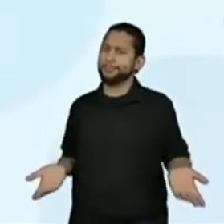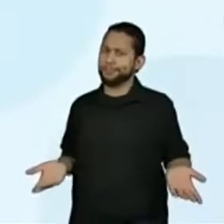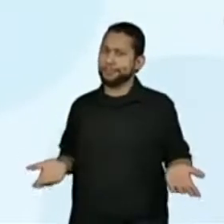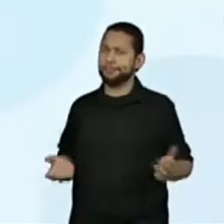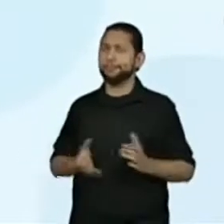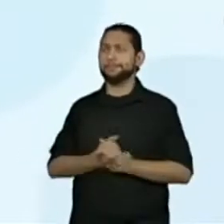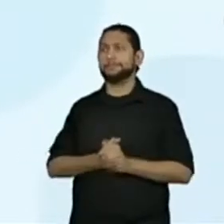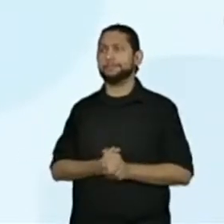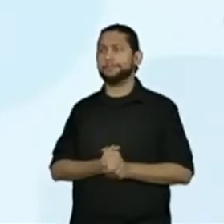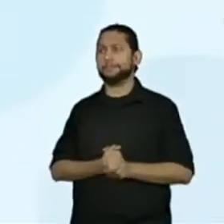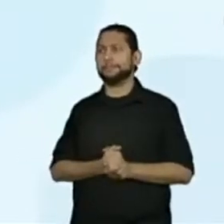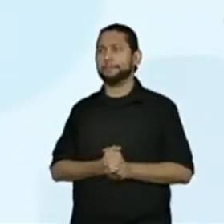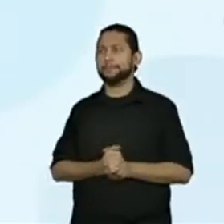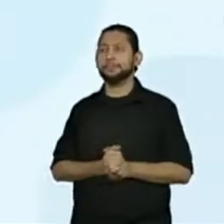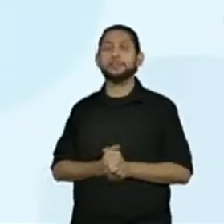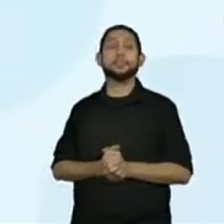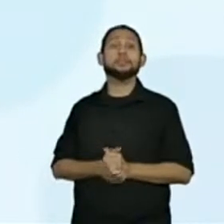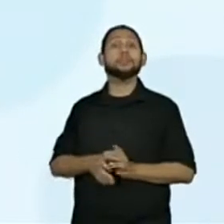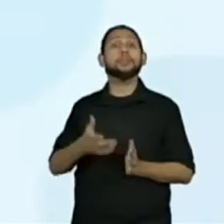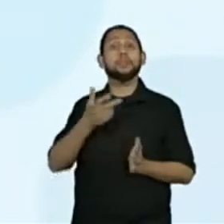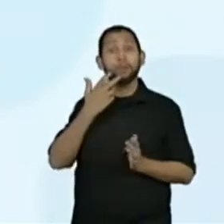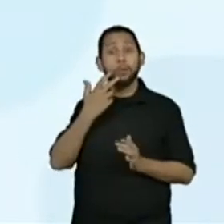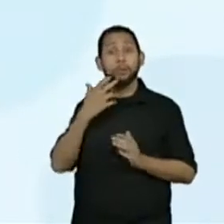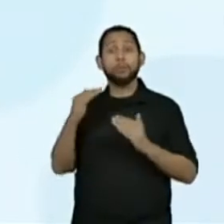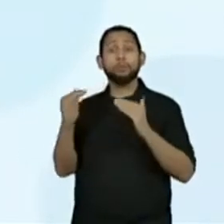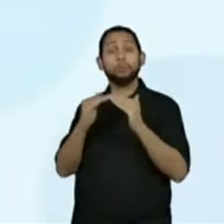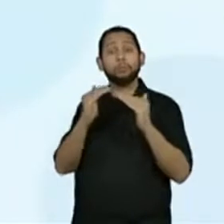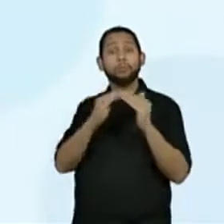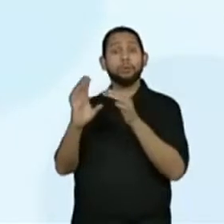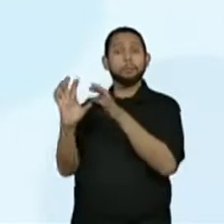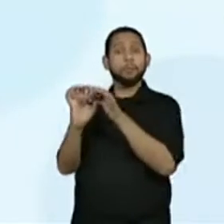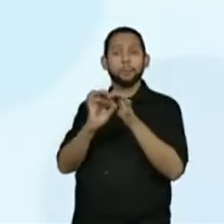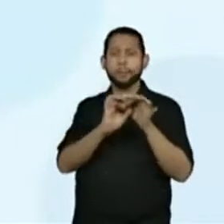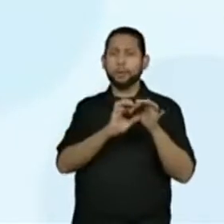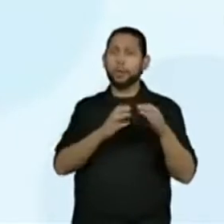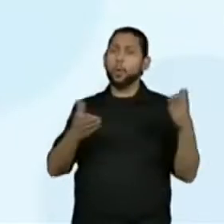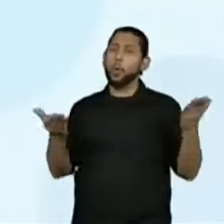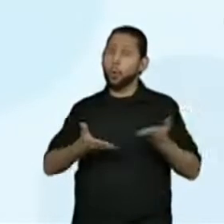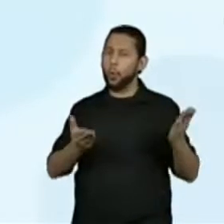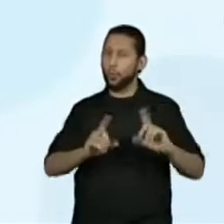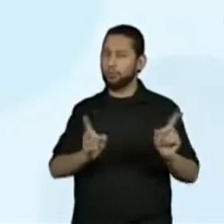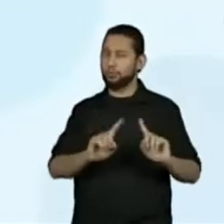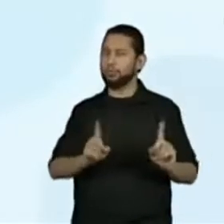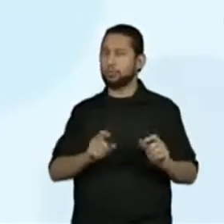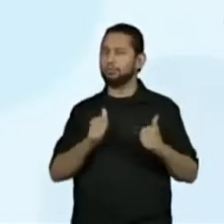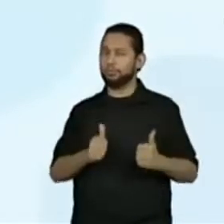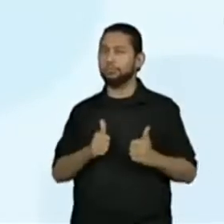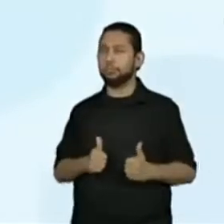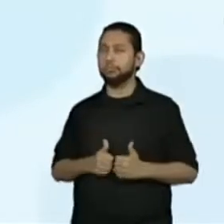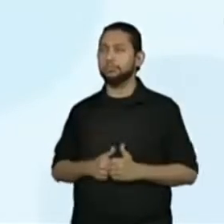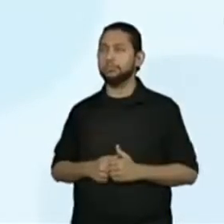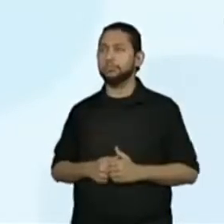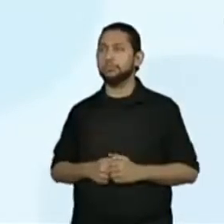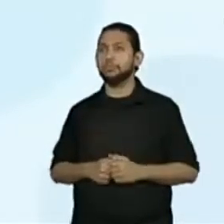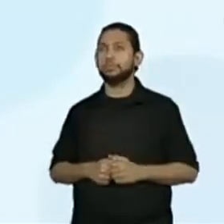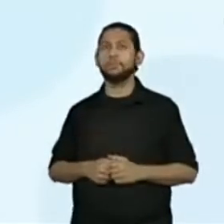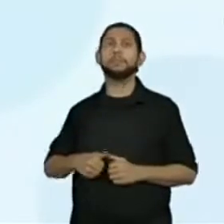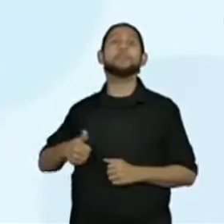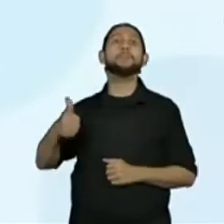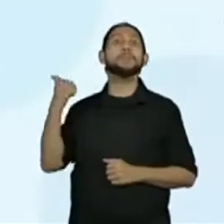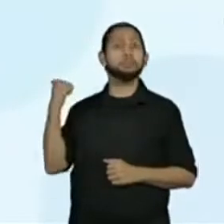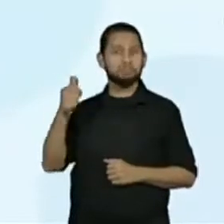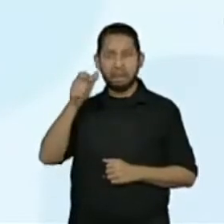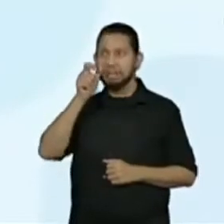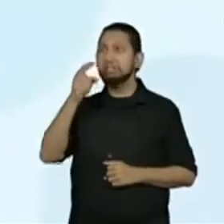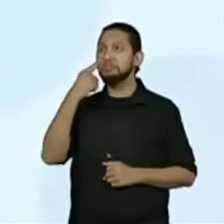Legal. Tem gente ainda insistindo na concordância. Galera, isso não faz parte agora. Ó, isso foi